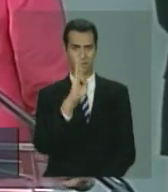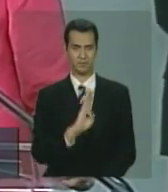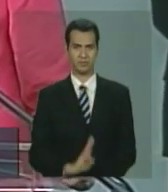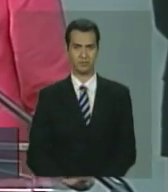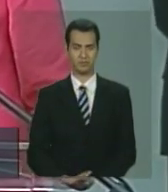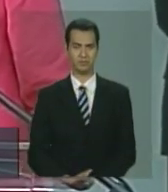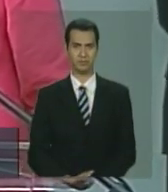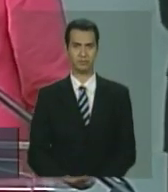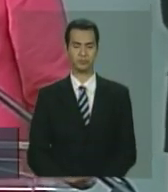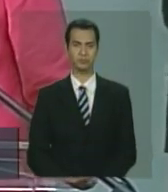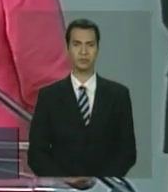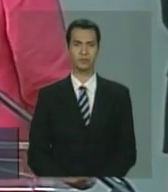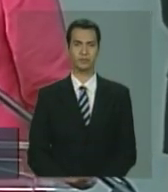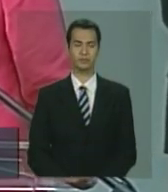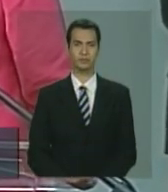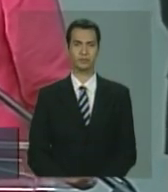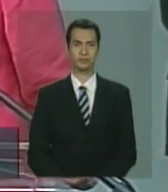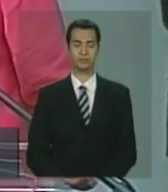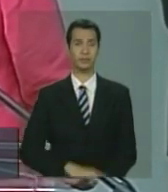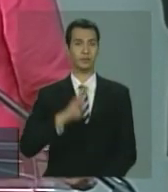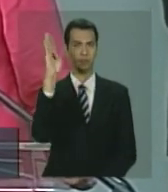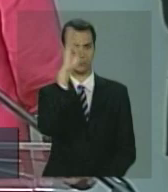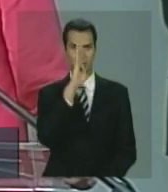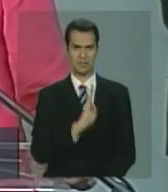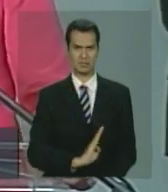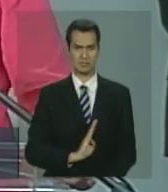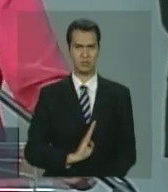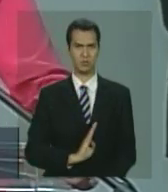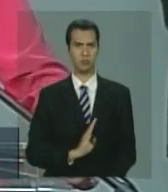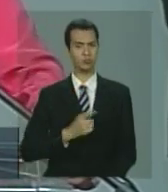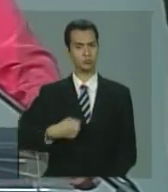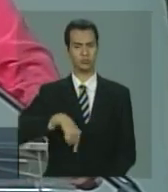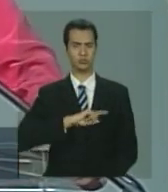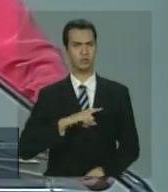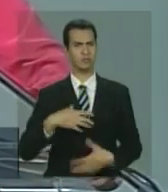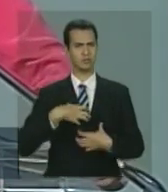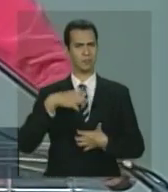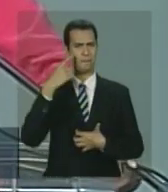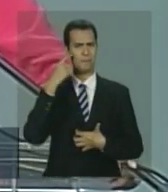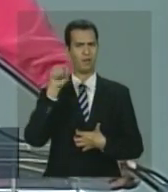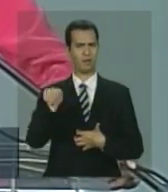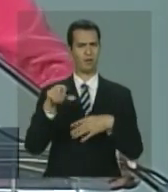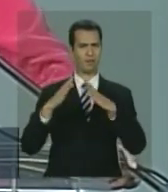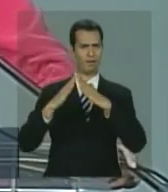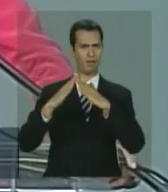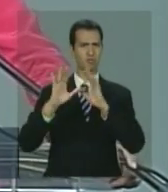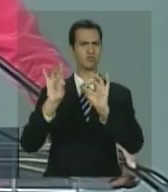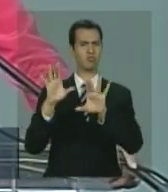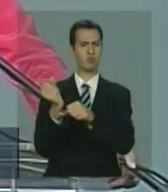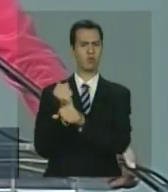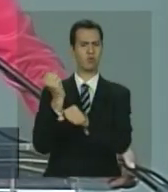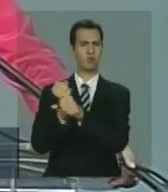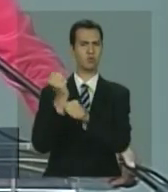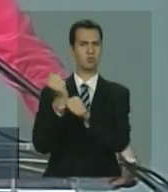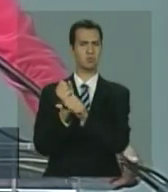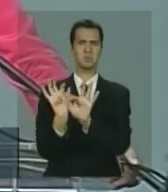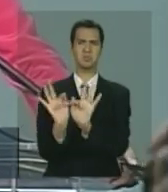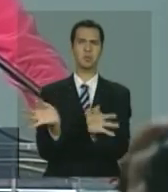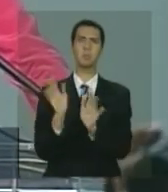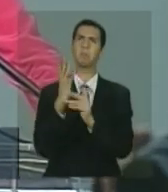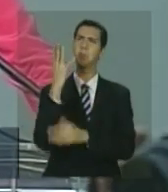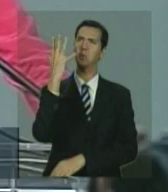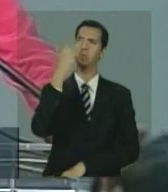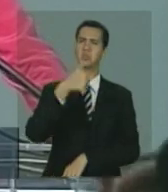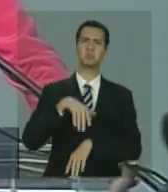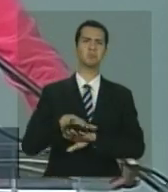essa não é apenas uma construção de concreto, não é apenas uma construção bonita.